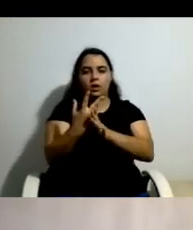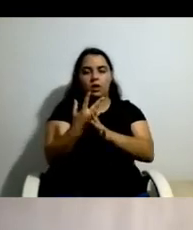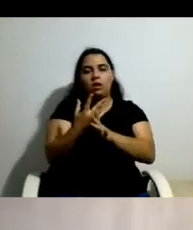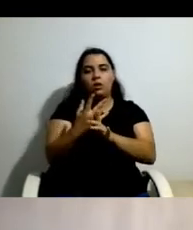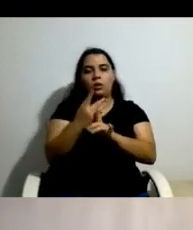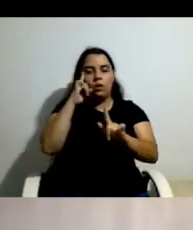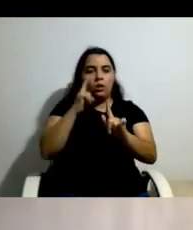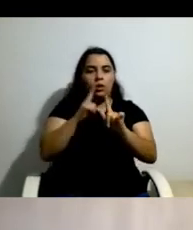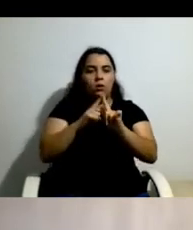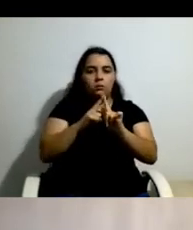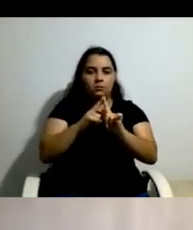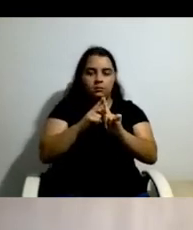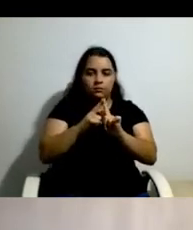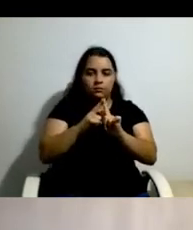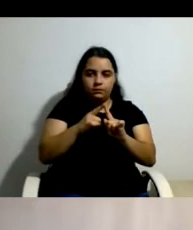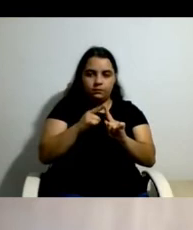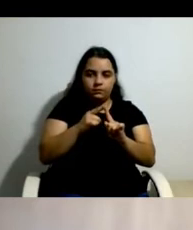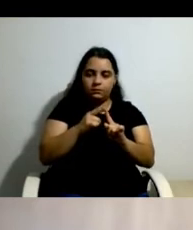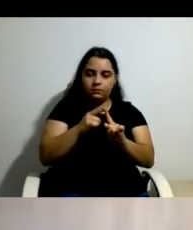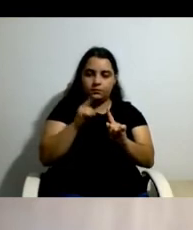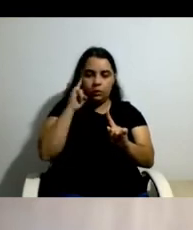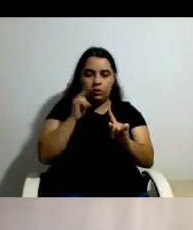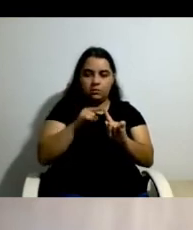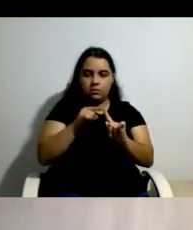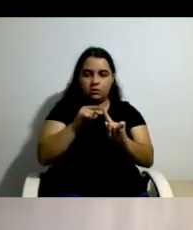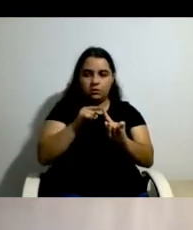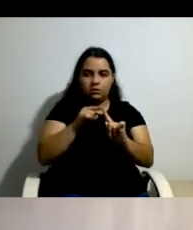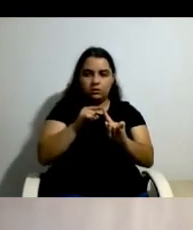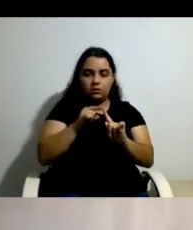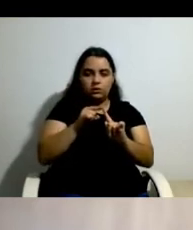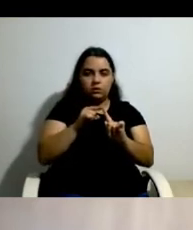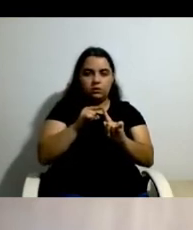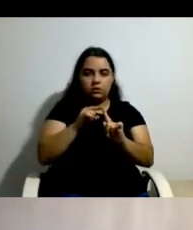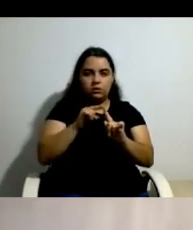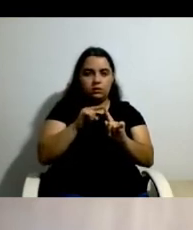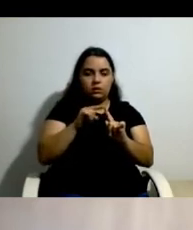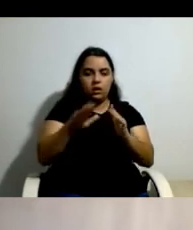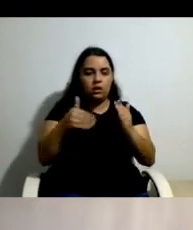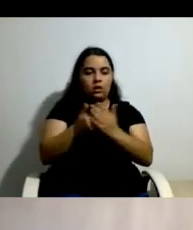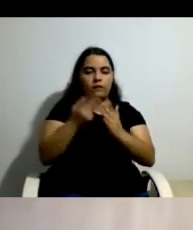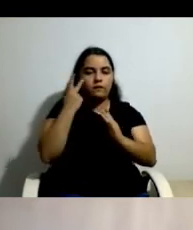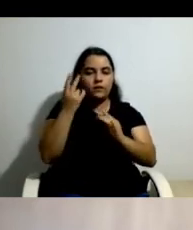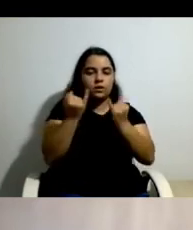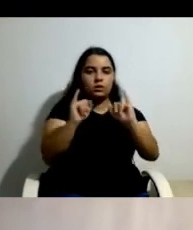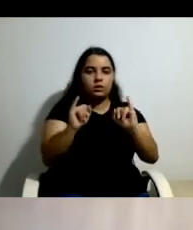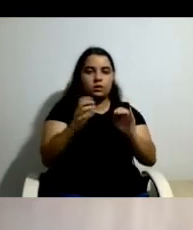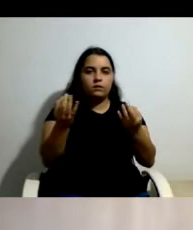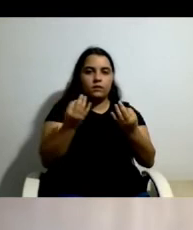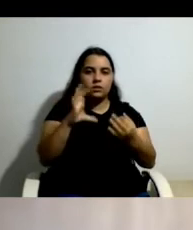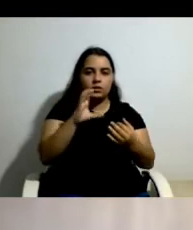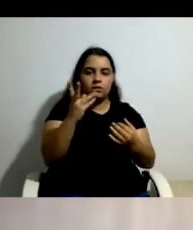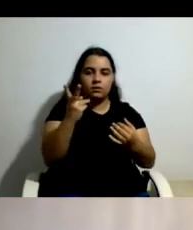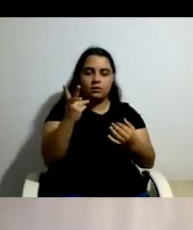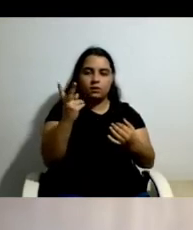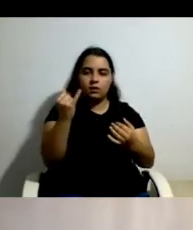a vida independente. Na verdade, o CDI procurou conciliar as regras, os